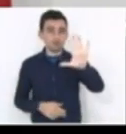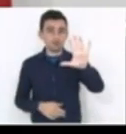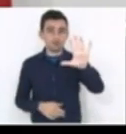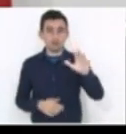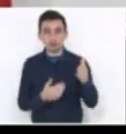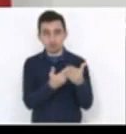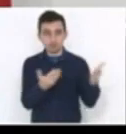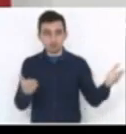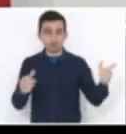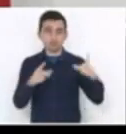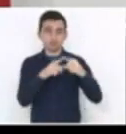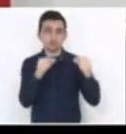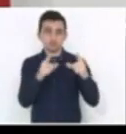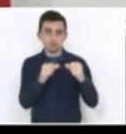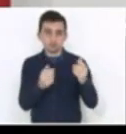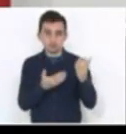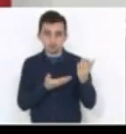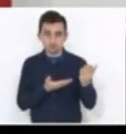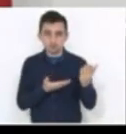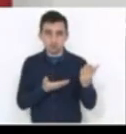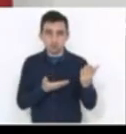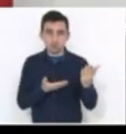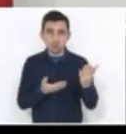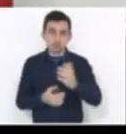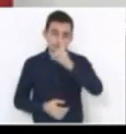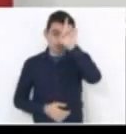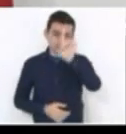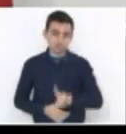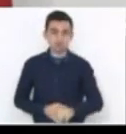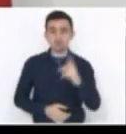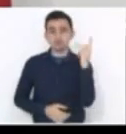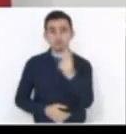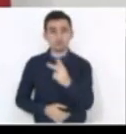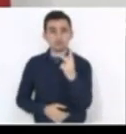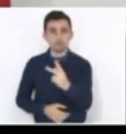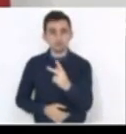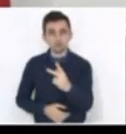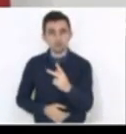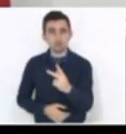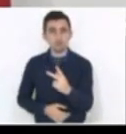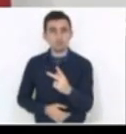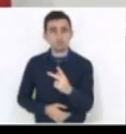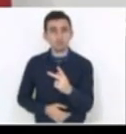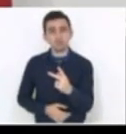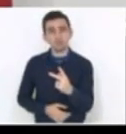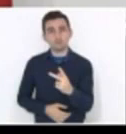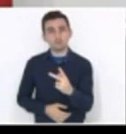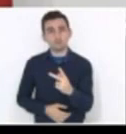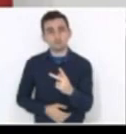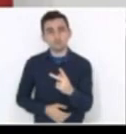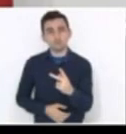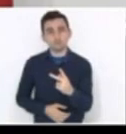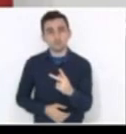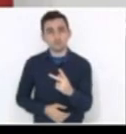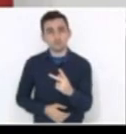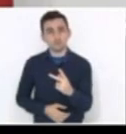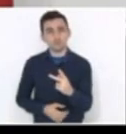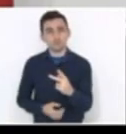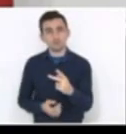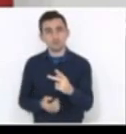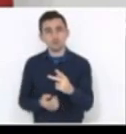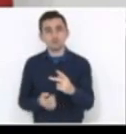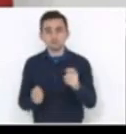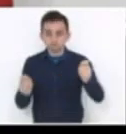congressistas, o direito garantido de encaminhar, de